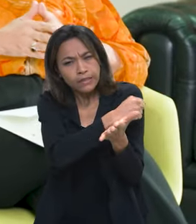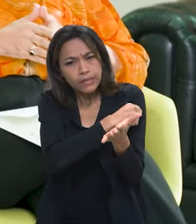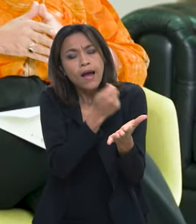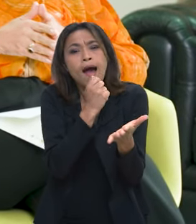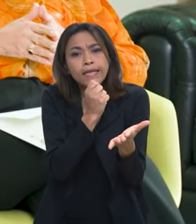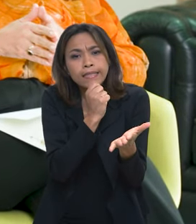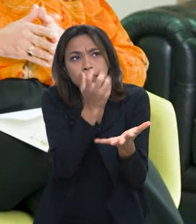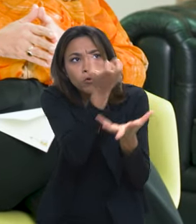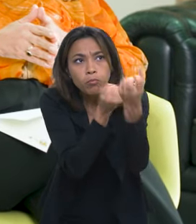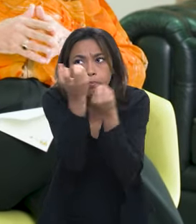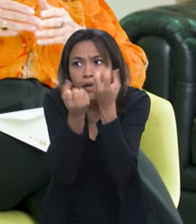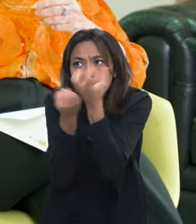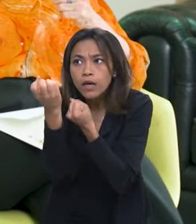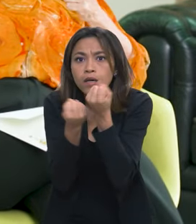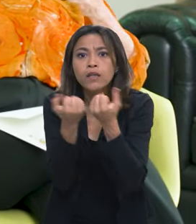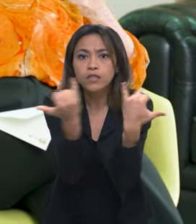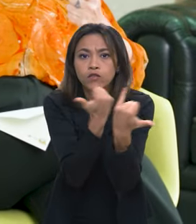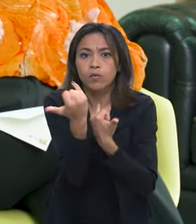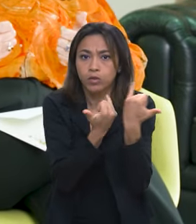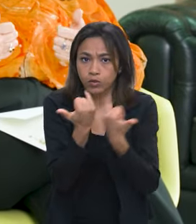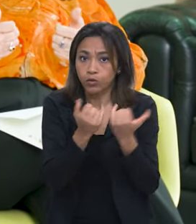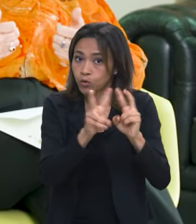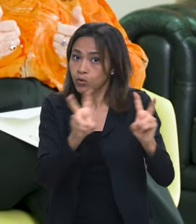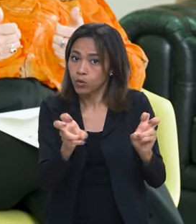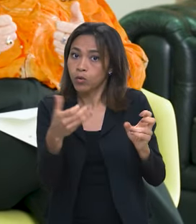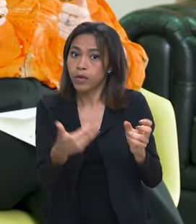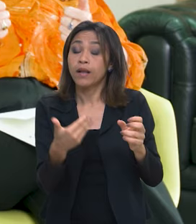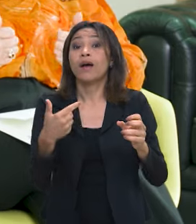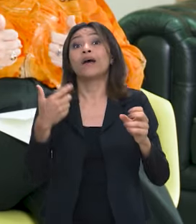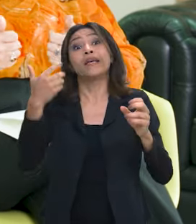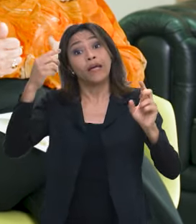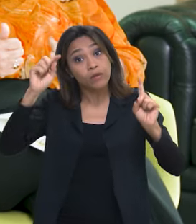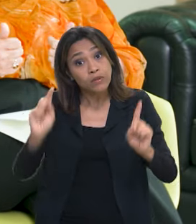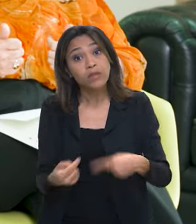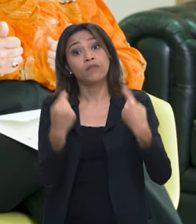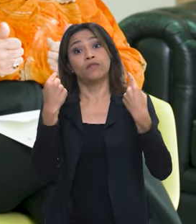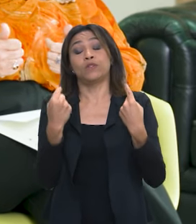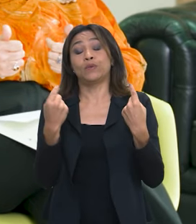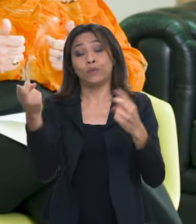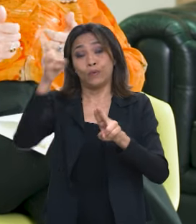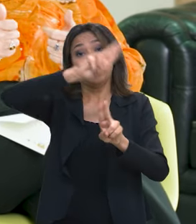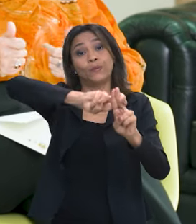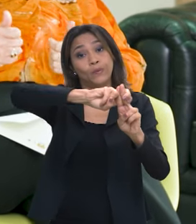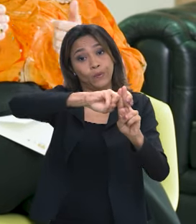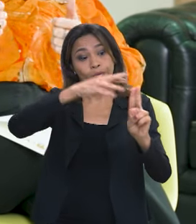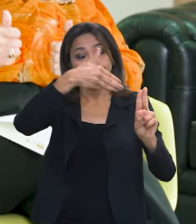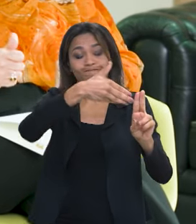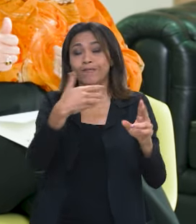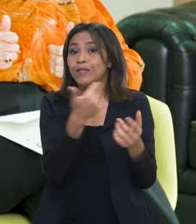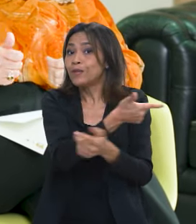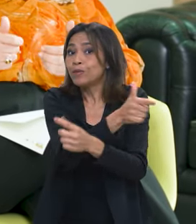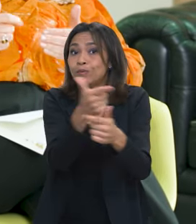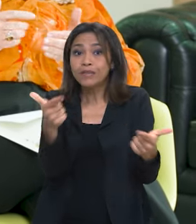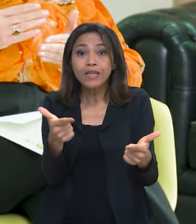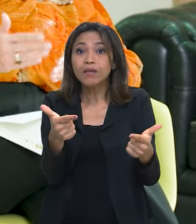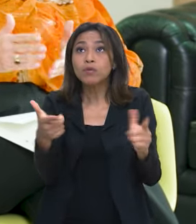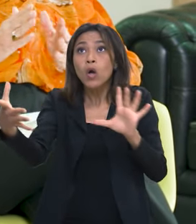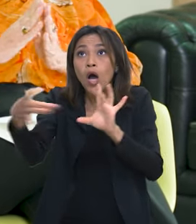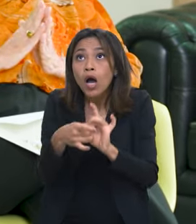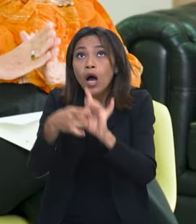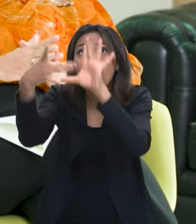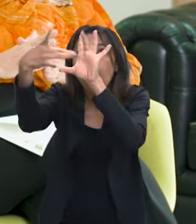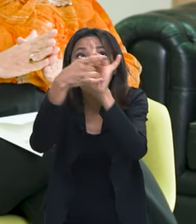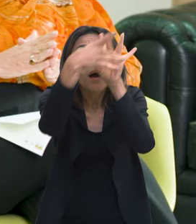nós estamos consolidando os dados, aí vem o outro grande desafio de todo o sistema único de saúde. Nós não temos um sistema